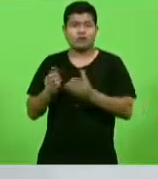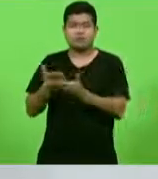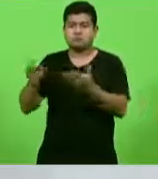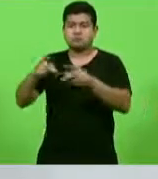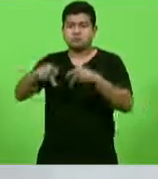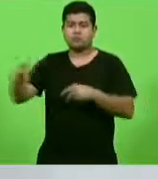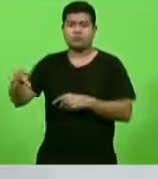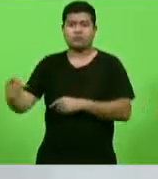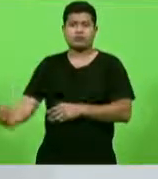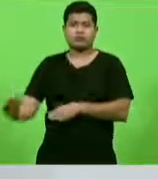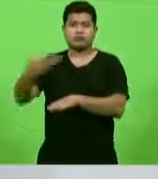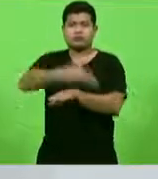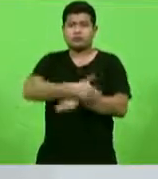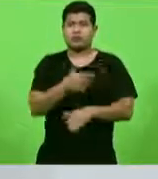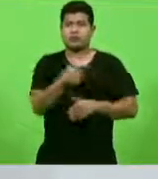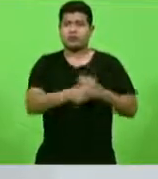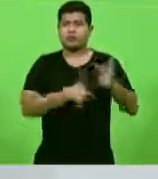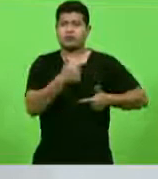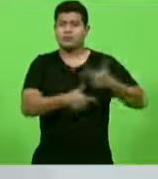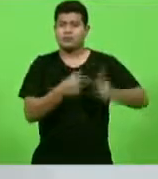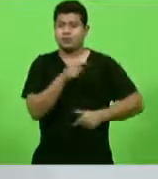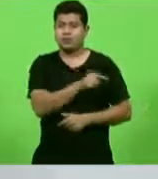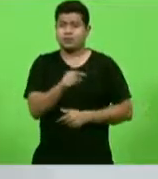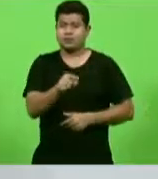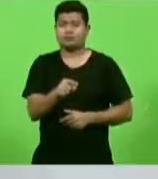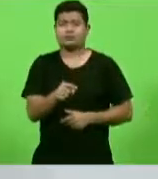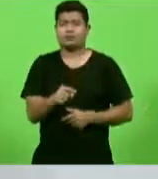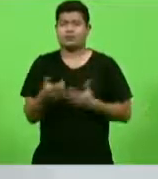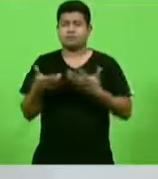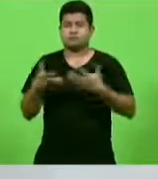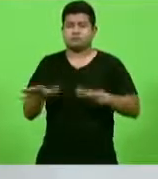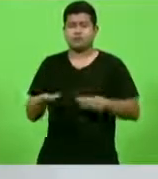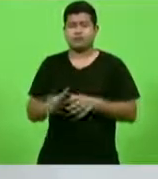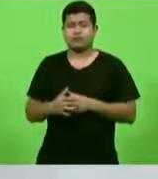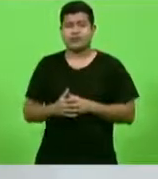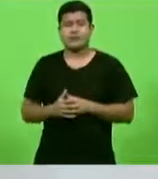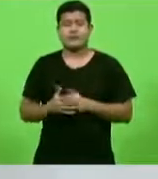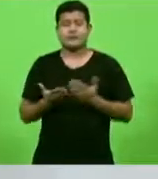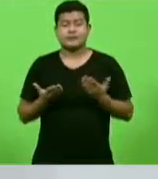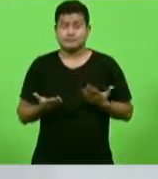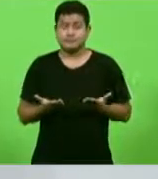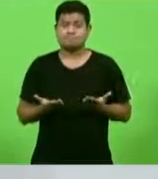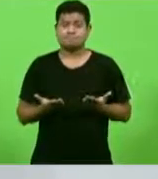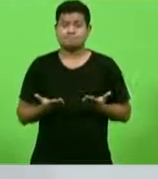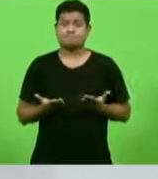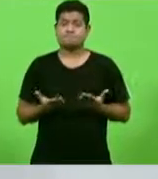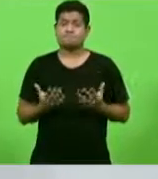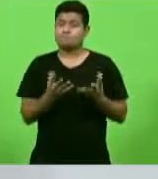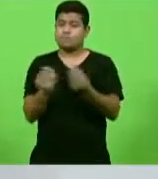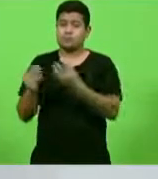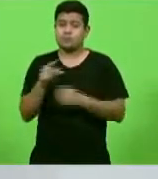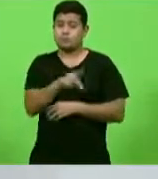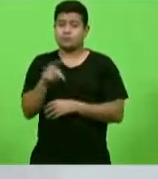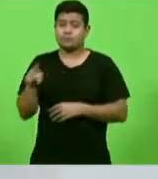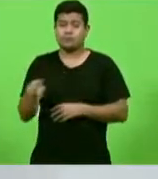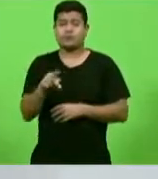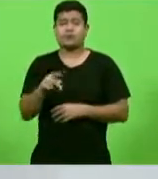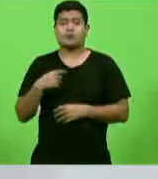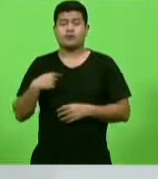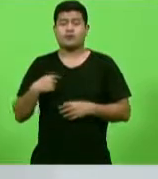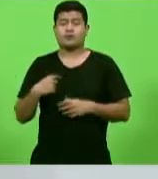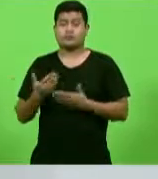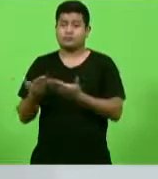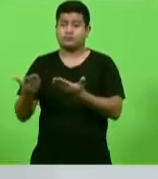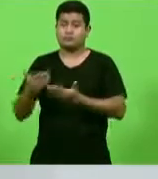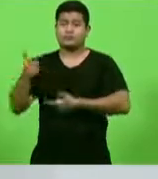prestados por esses profissionais de educação. Isso tem feito com que professores tenham que exercer